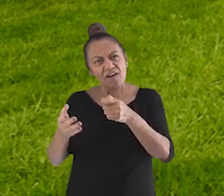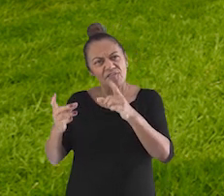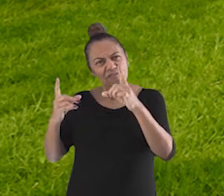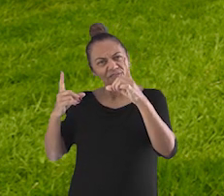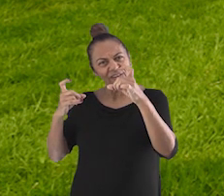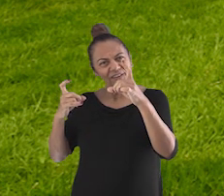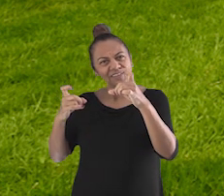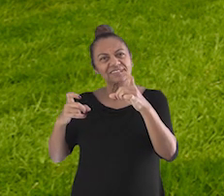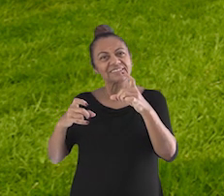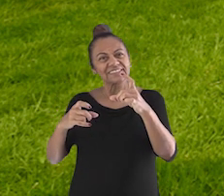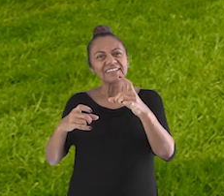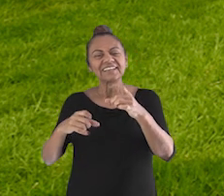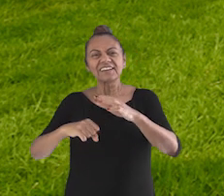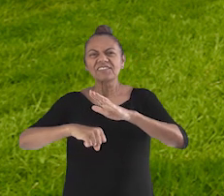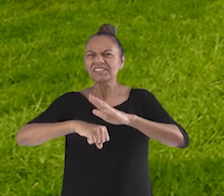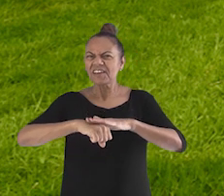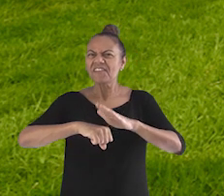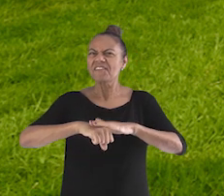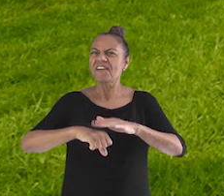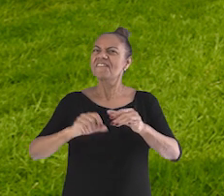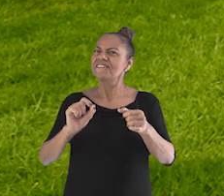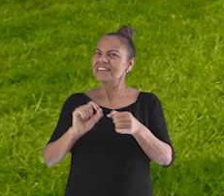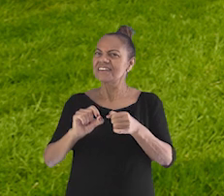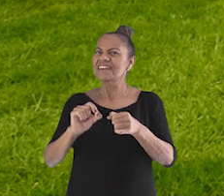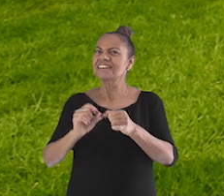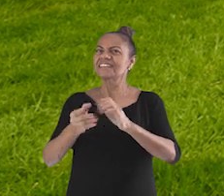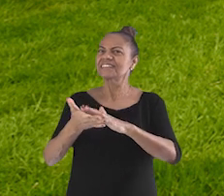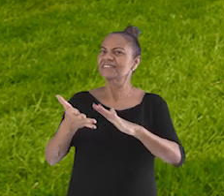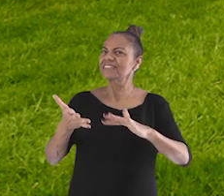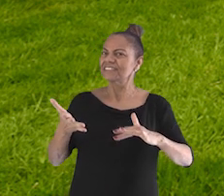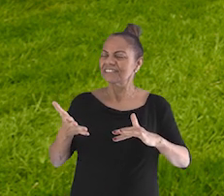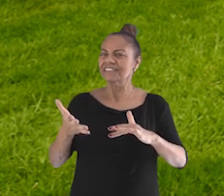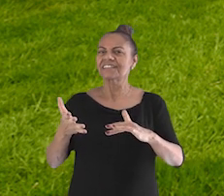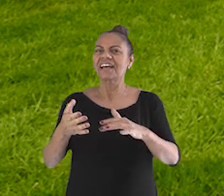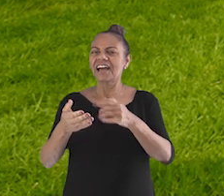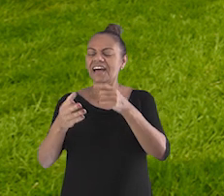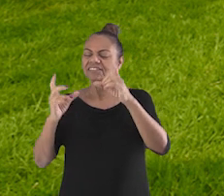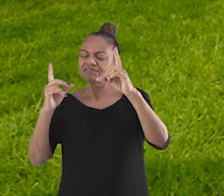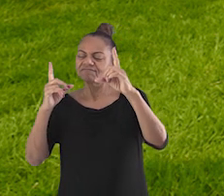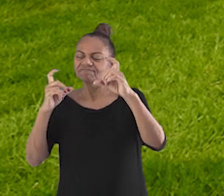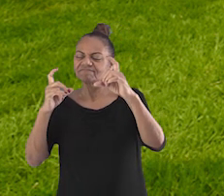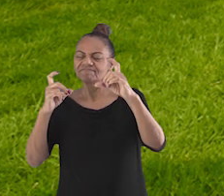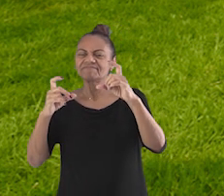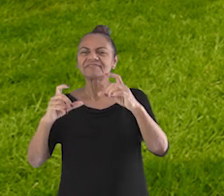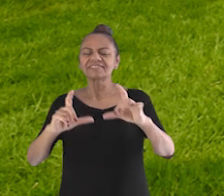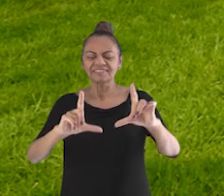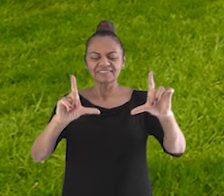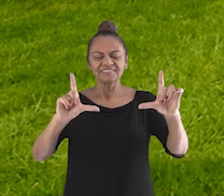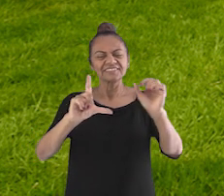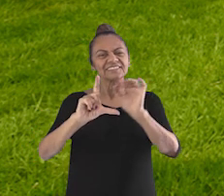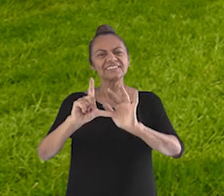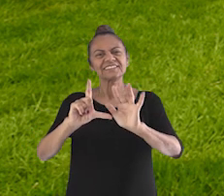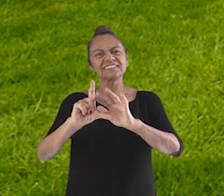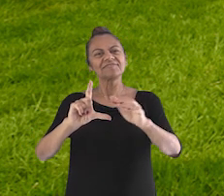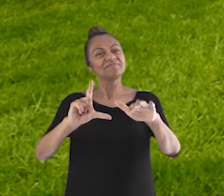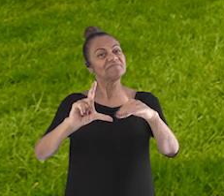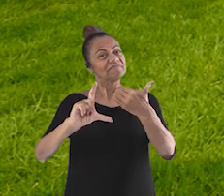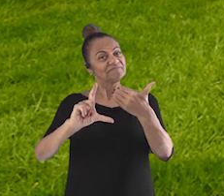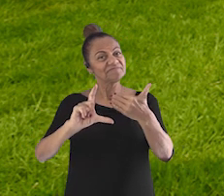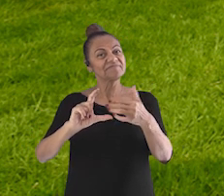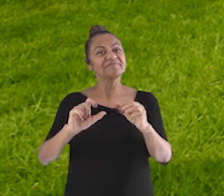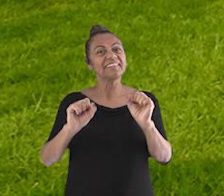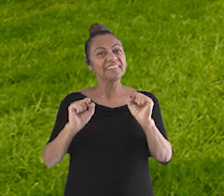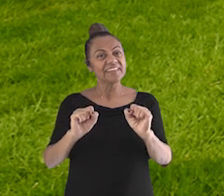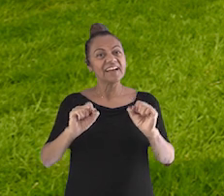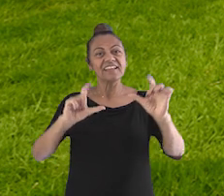atividades. Aponte a câmera do seu celular para o QR Code de atividade e envie o seu registro. Assim, sua foto